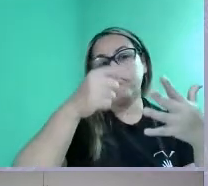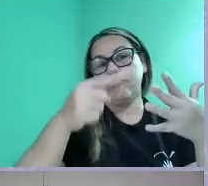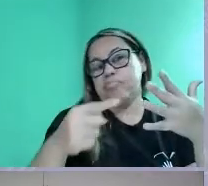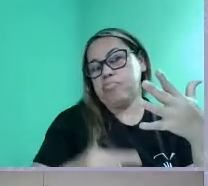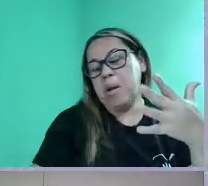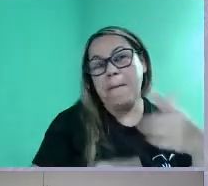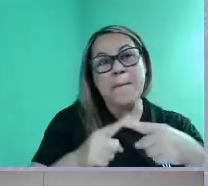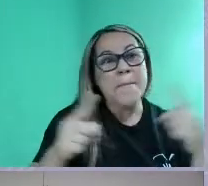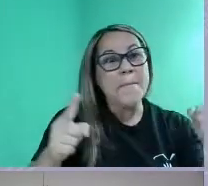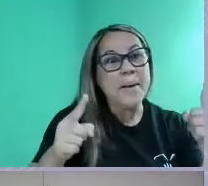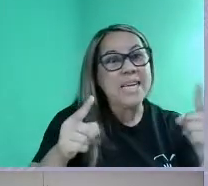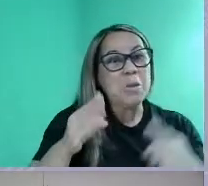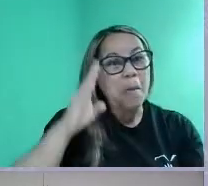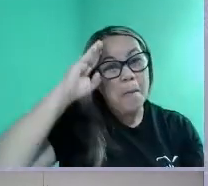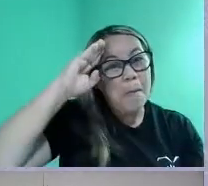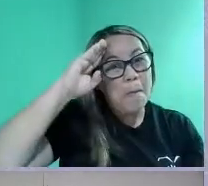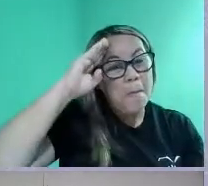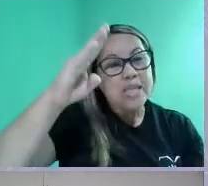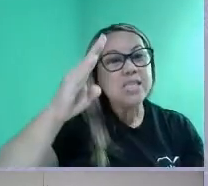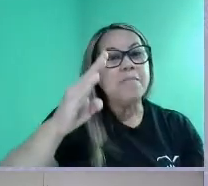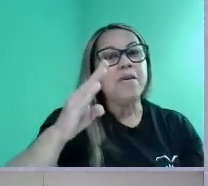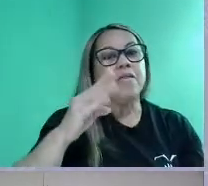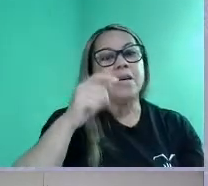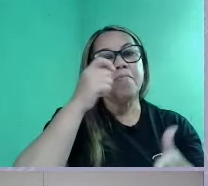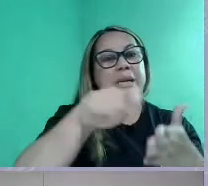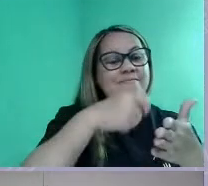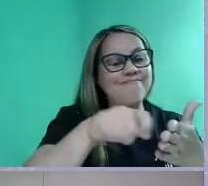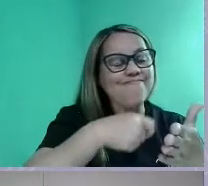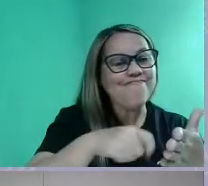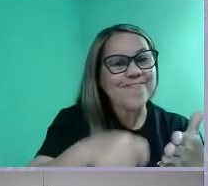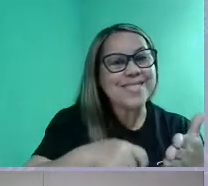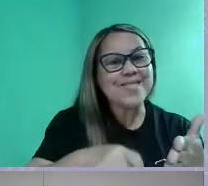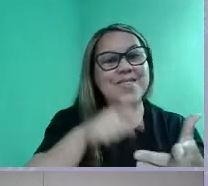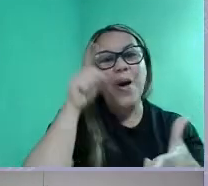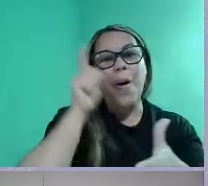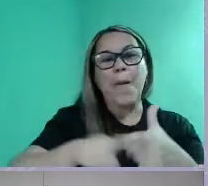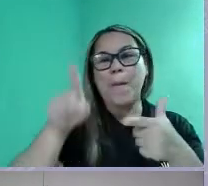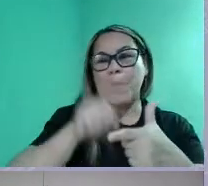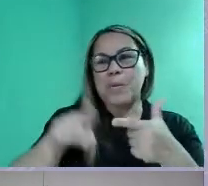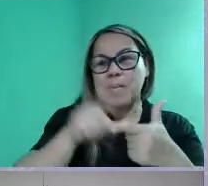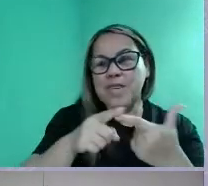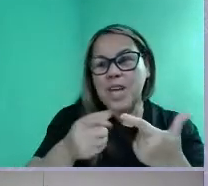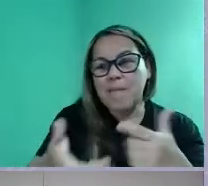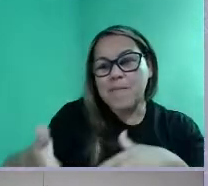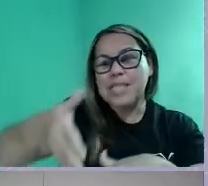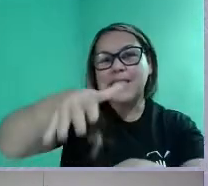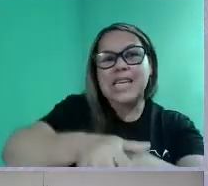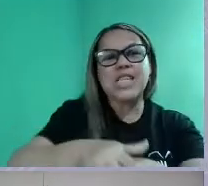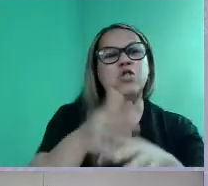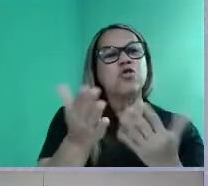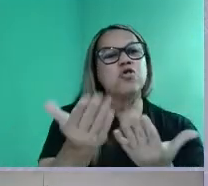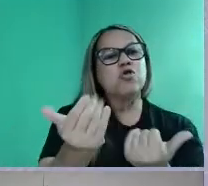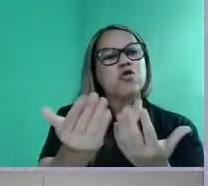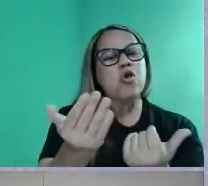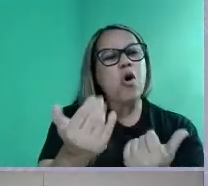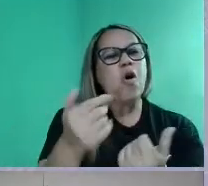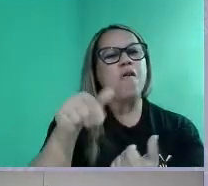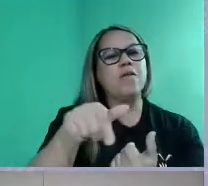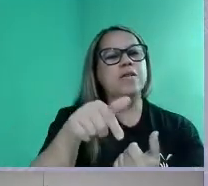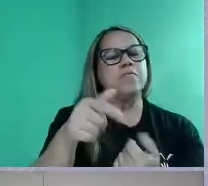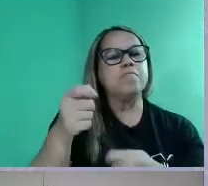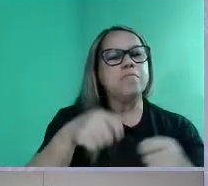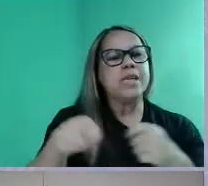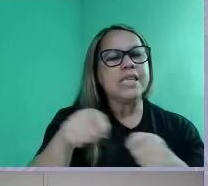não fala exatamente sobre o problema que é inserir esses jovens no mercado de trabalho, no contexto de crise